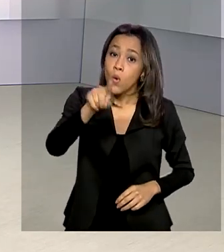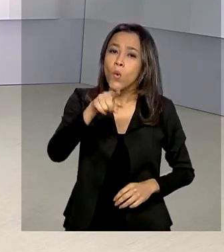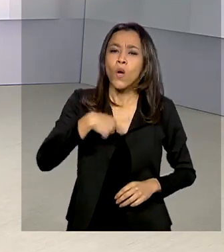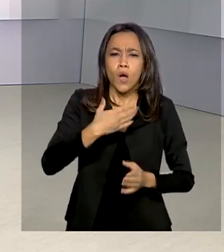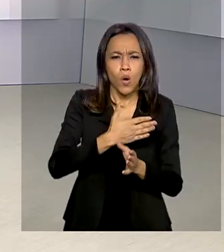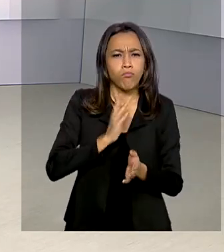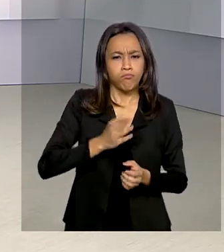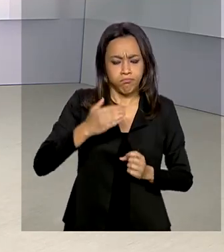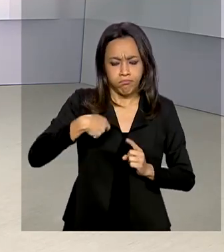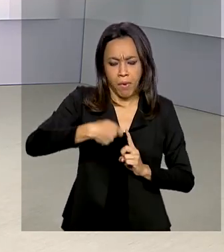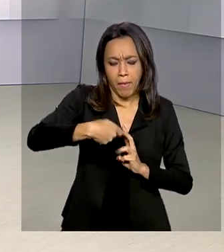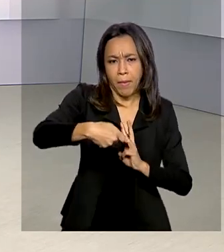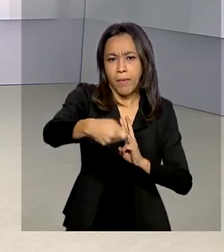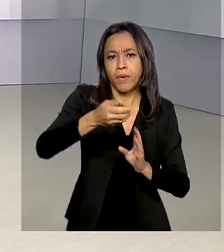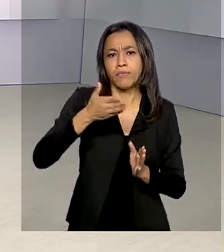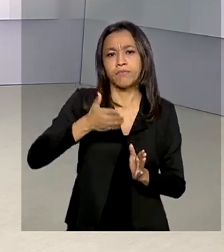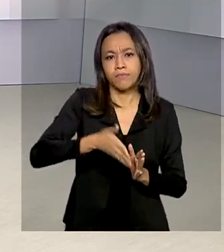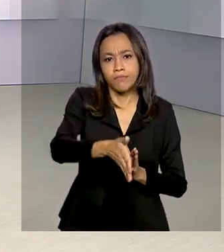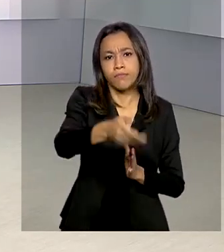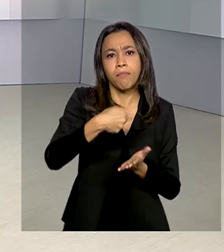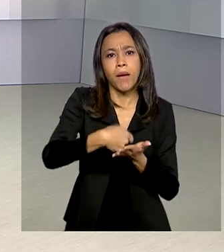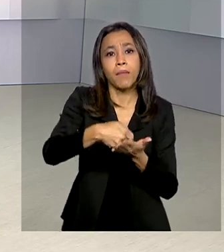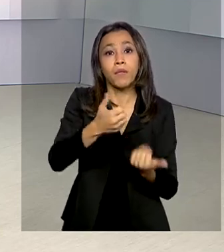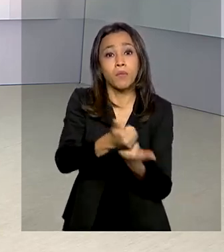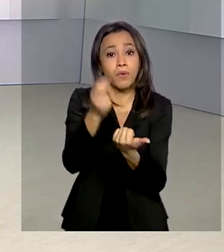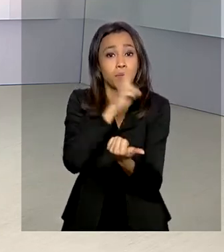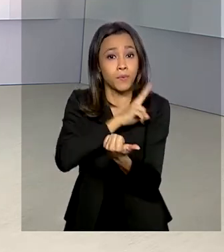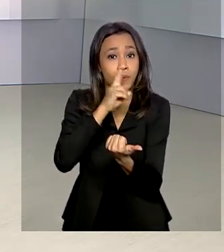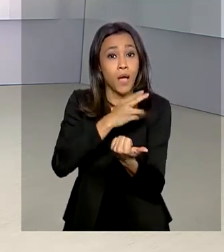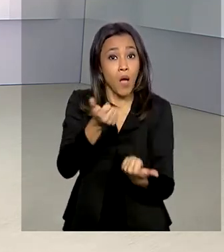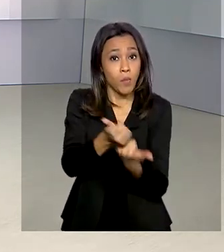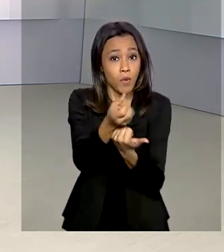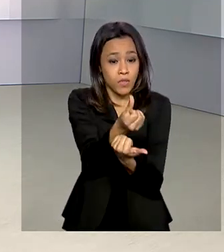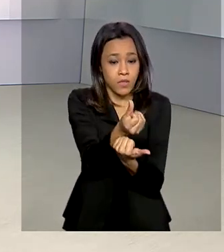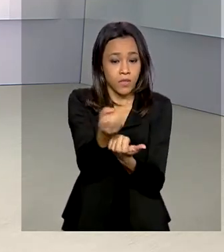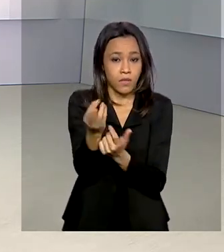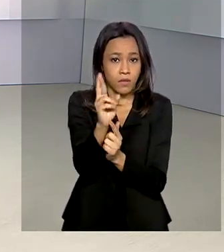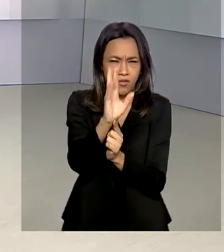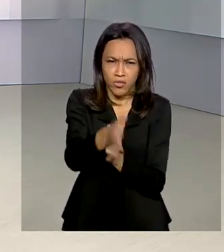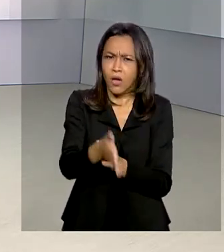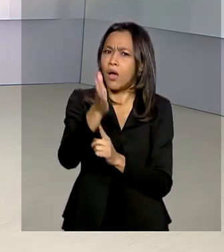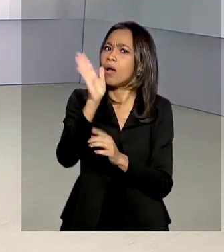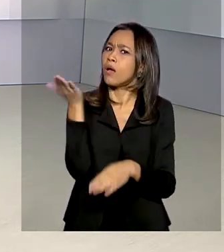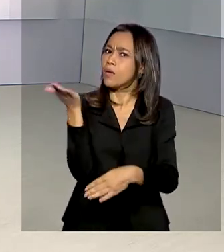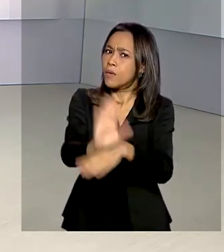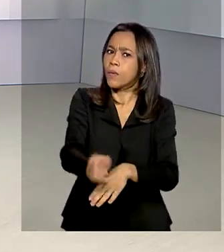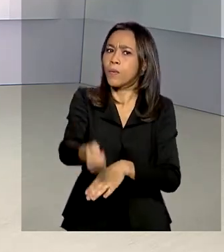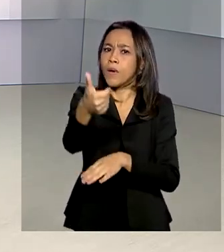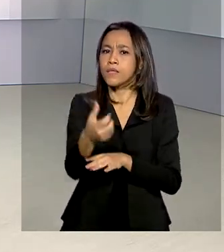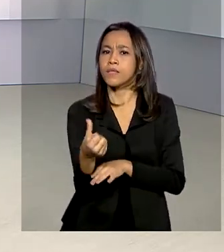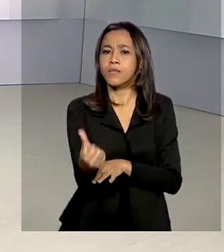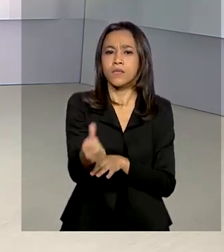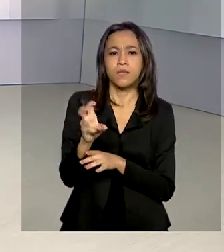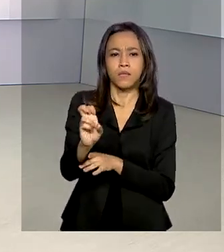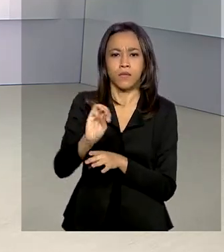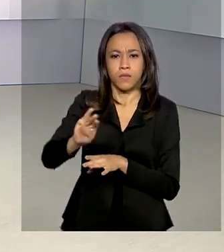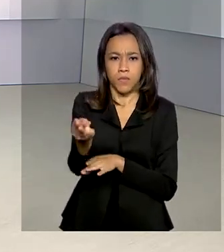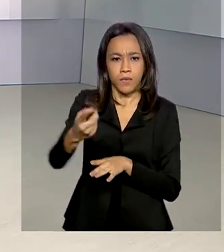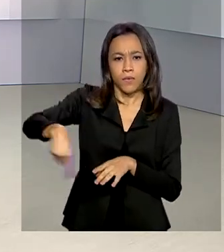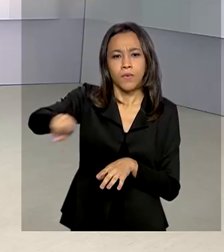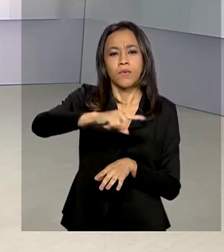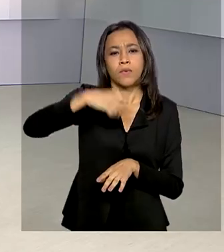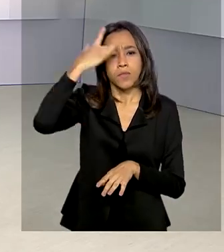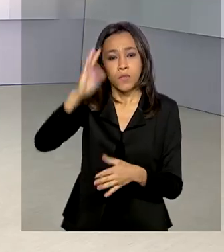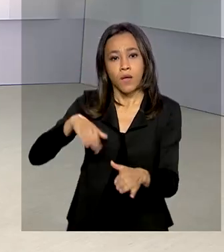pagamentos do auxílio emergencial. A ajuda de R$ 600 já beneficiou quase 65 milhões de pessoas. Até